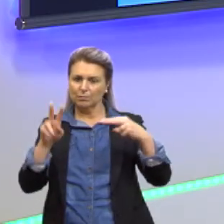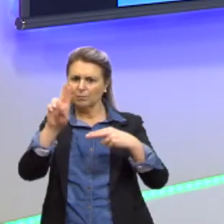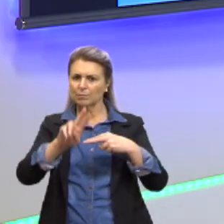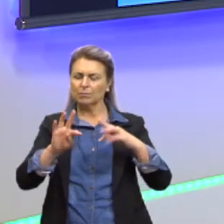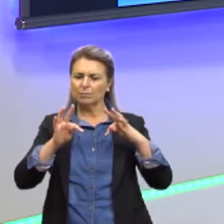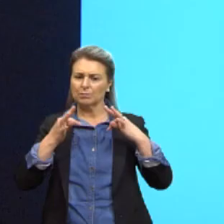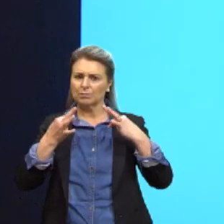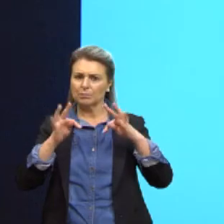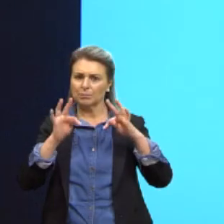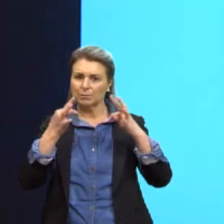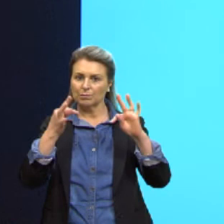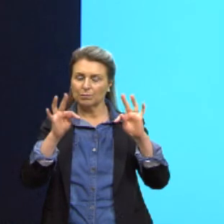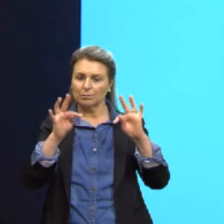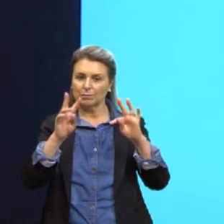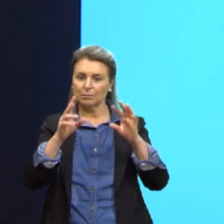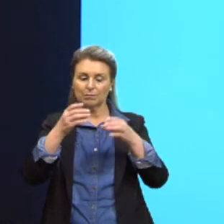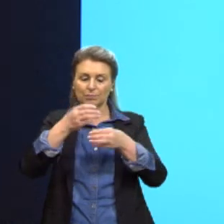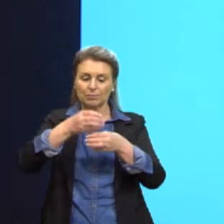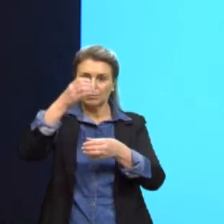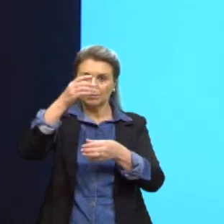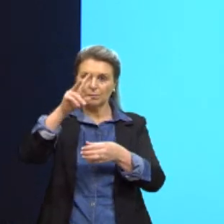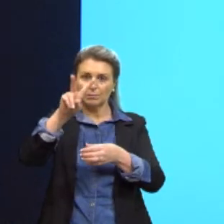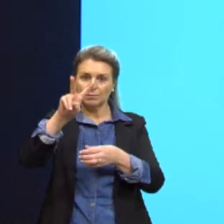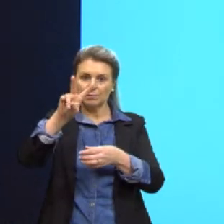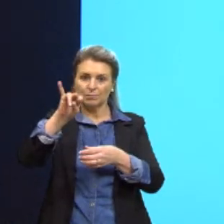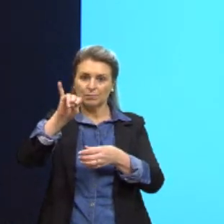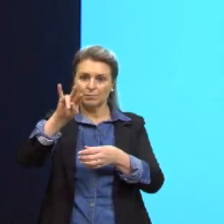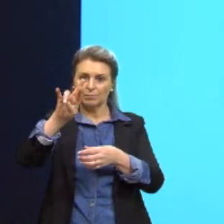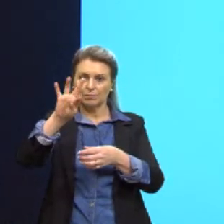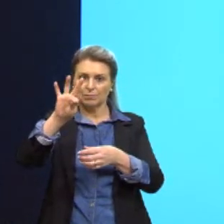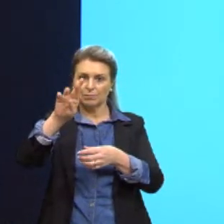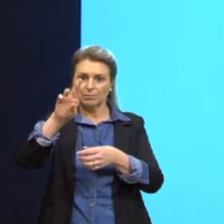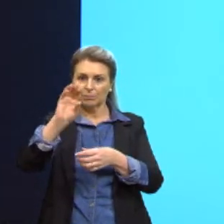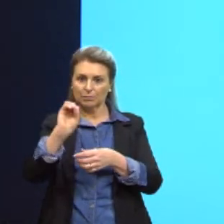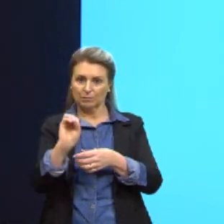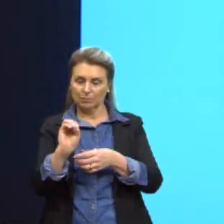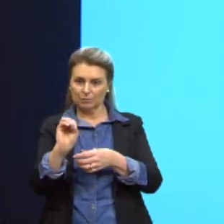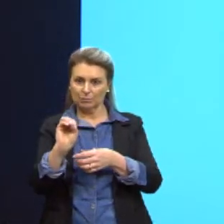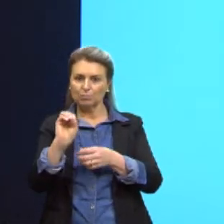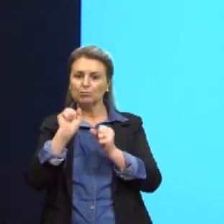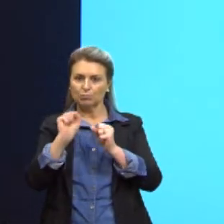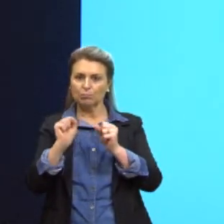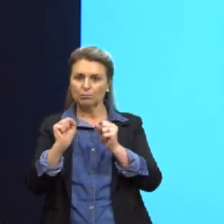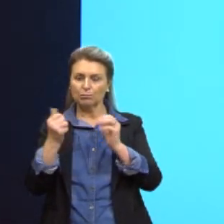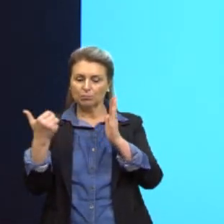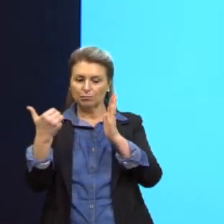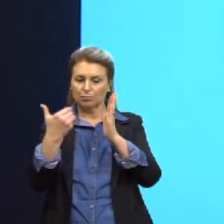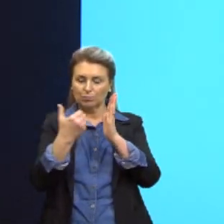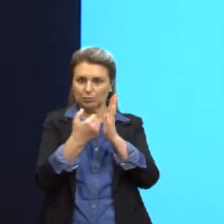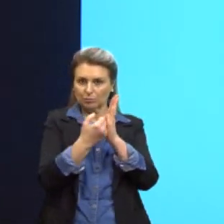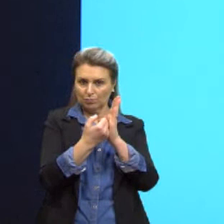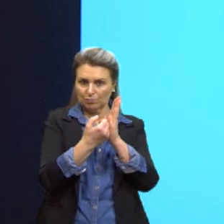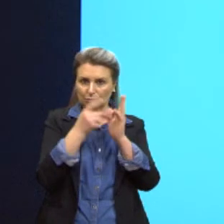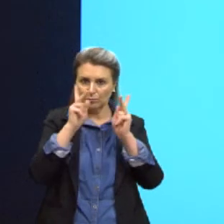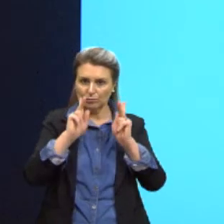em vivo, né, que nós podemos então inserir numa pessoa ou ex-vivo,